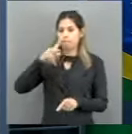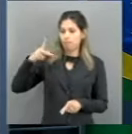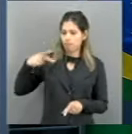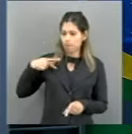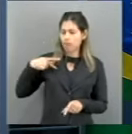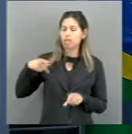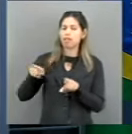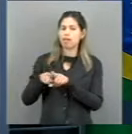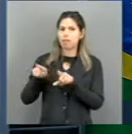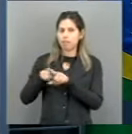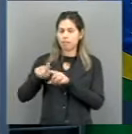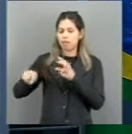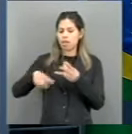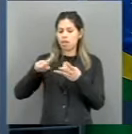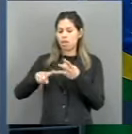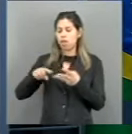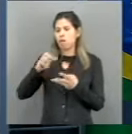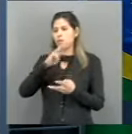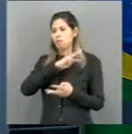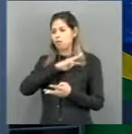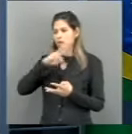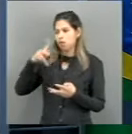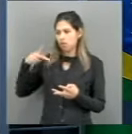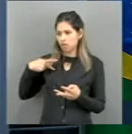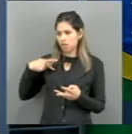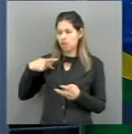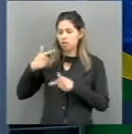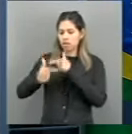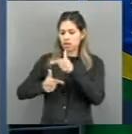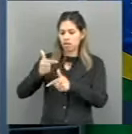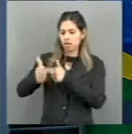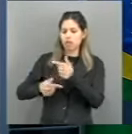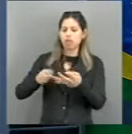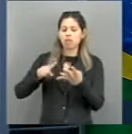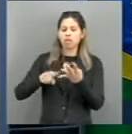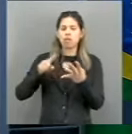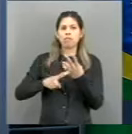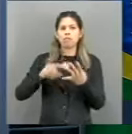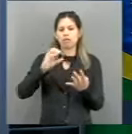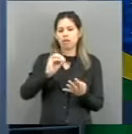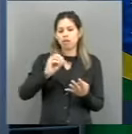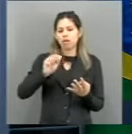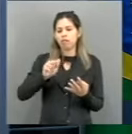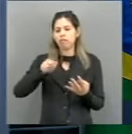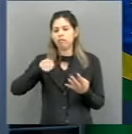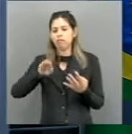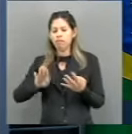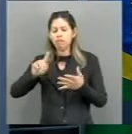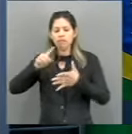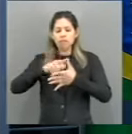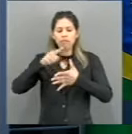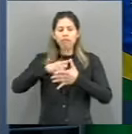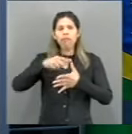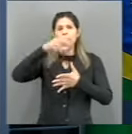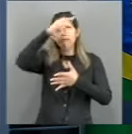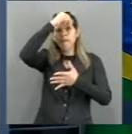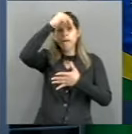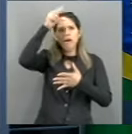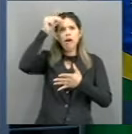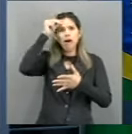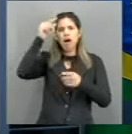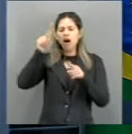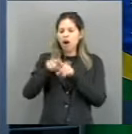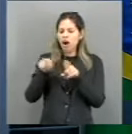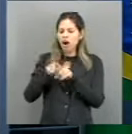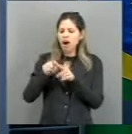Trabalho e Emprego, Ordem dos Advogados do Brasil, lideranças sindicais, vereadores, deputados estaduais e